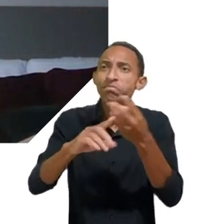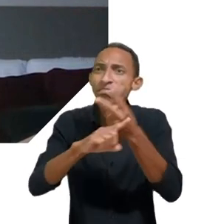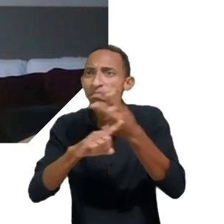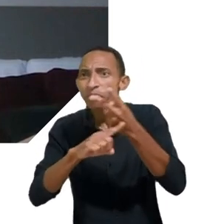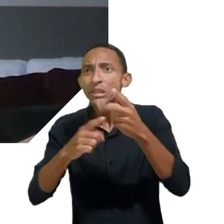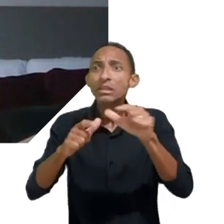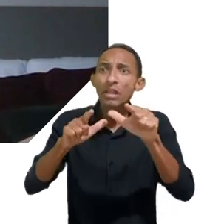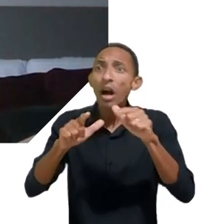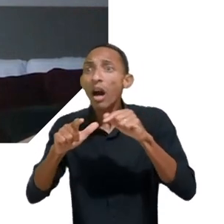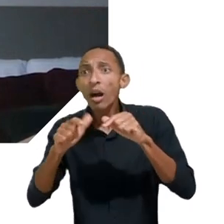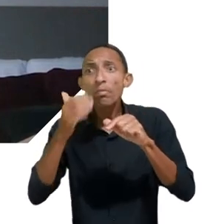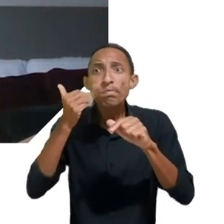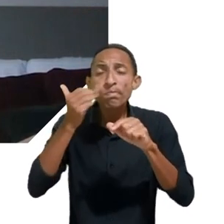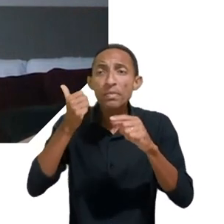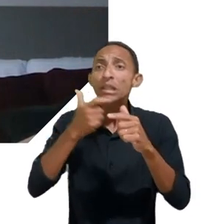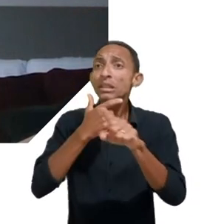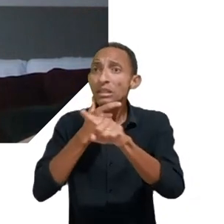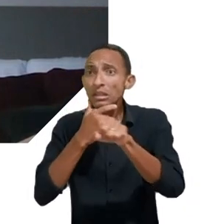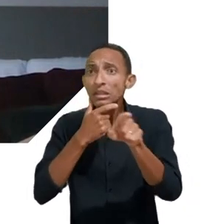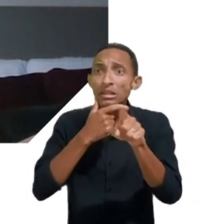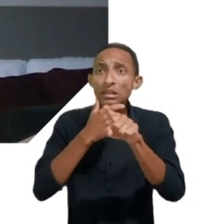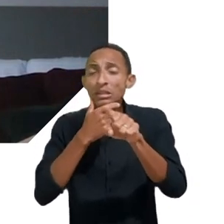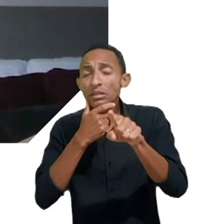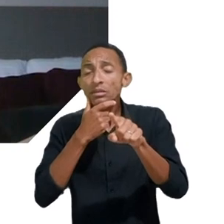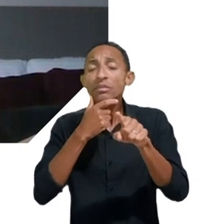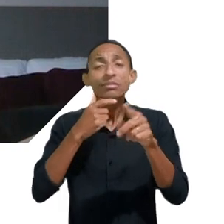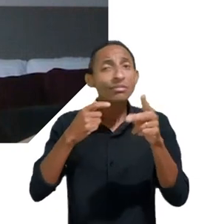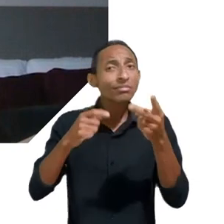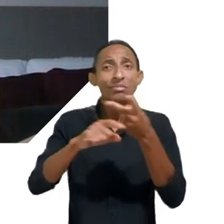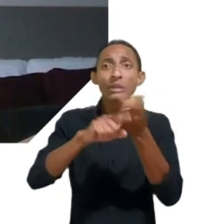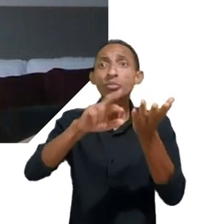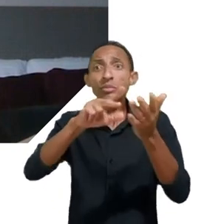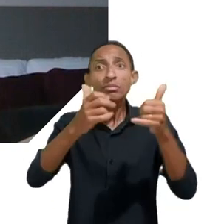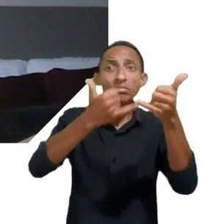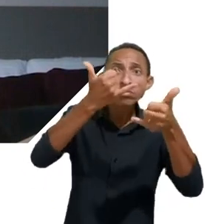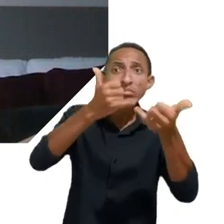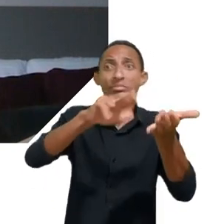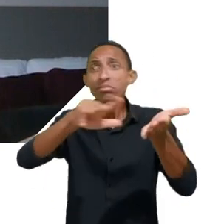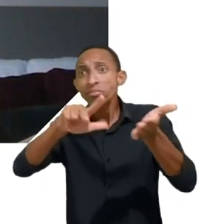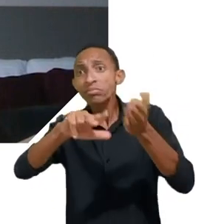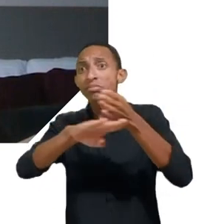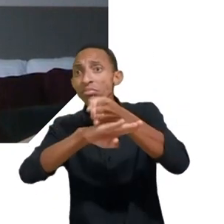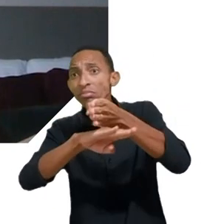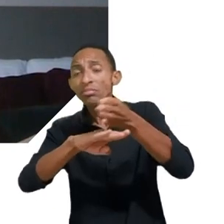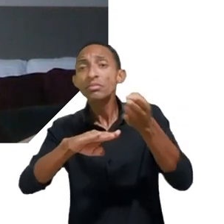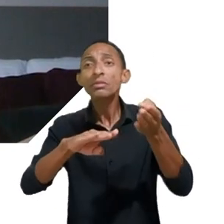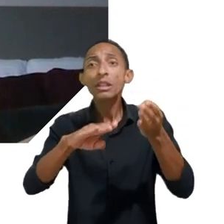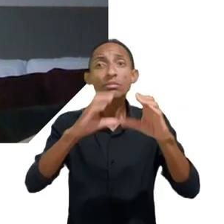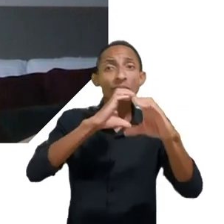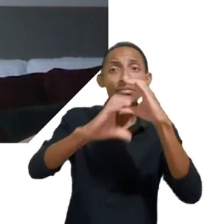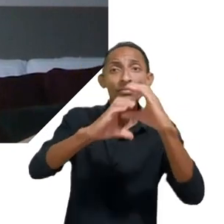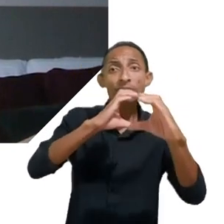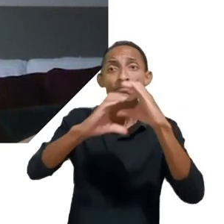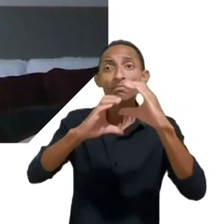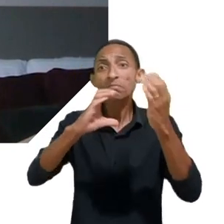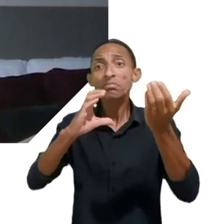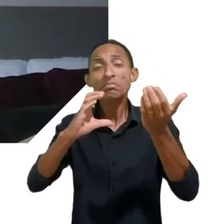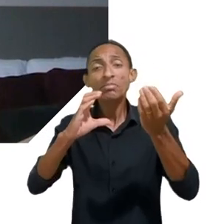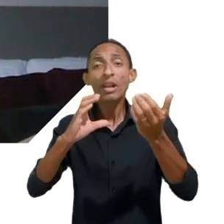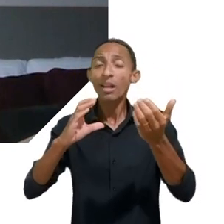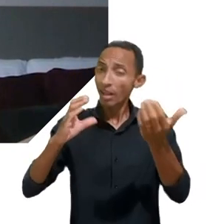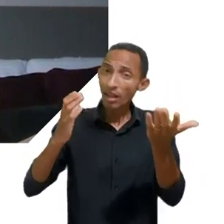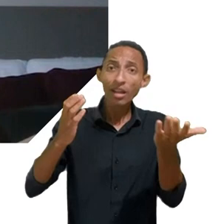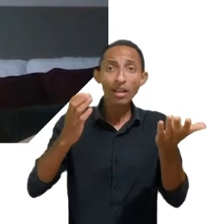sem acesso a determinados entretenimentos, sem acesso à comunicação interpessoal, nesse sentido elas